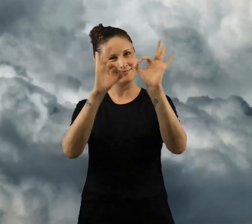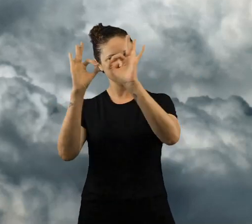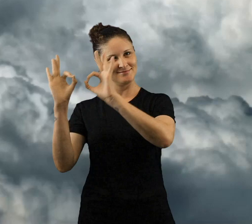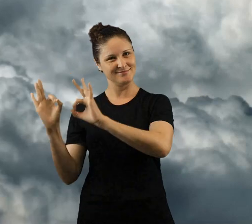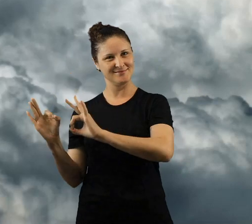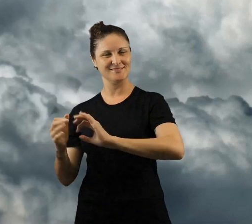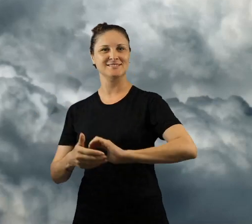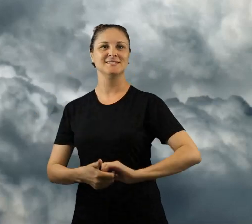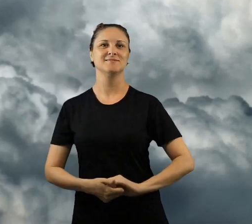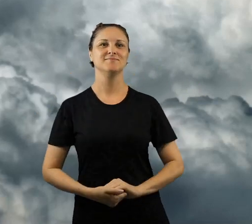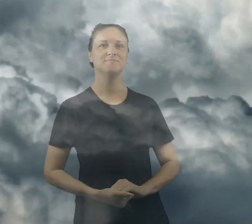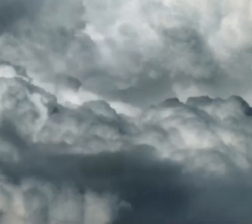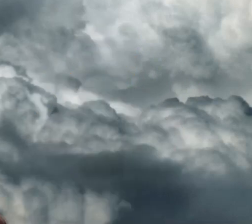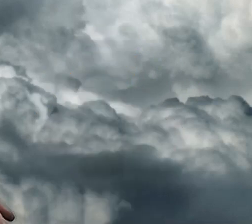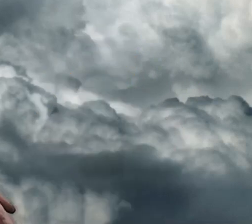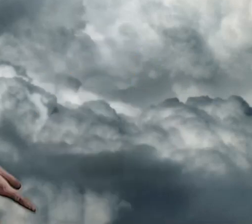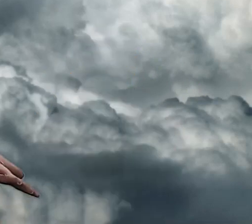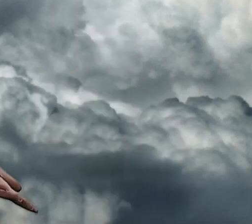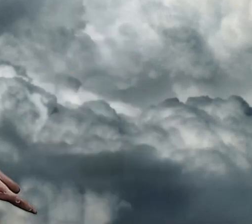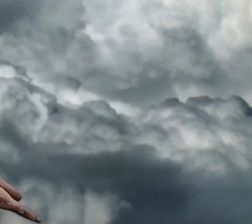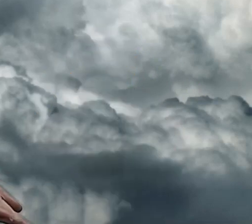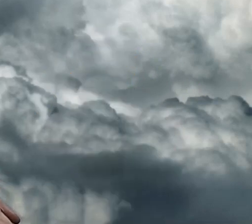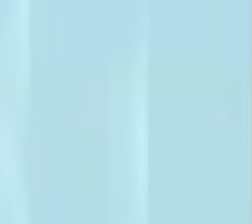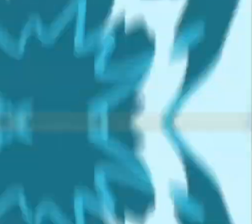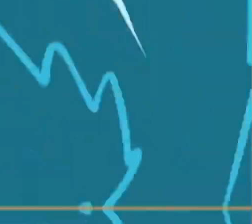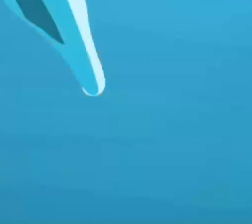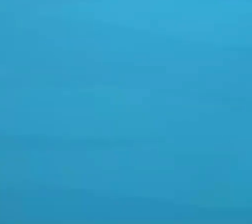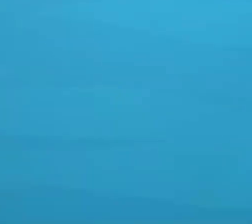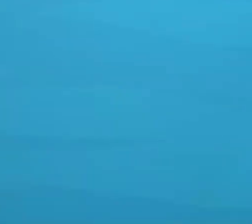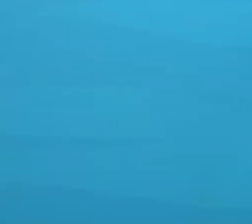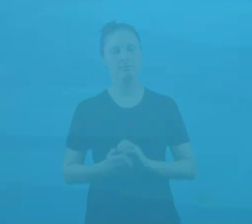Quer saber mais? Então fica aqui comigo que eu te conto tudo!